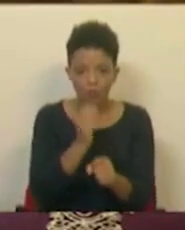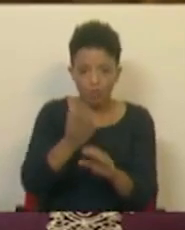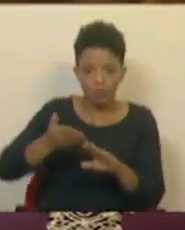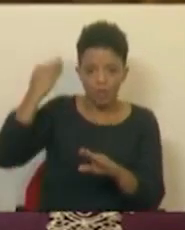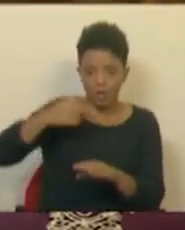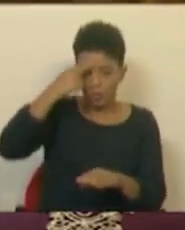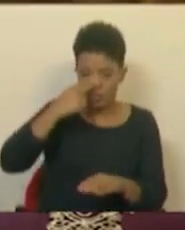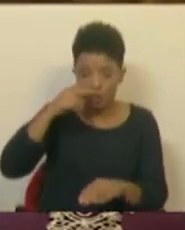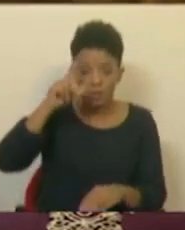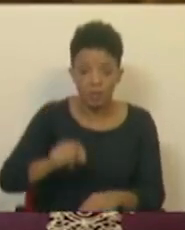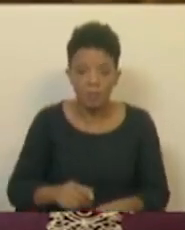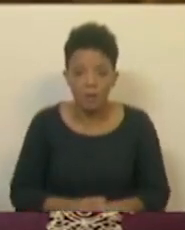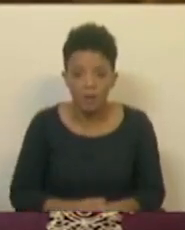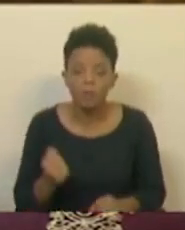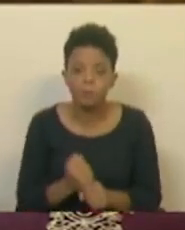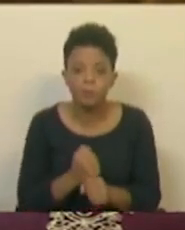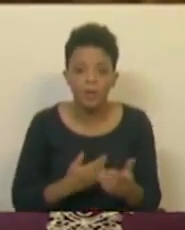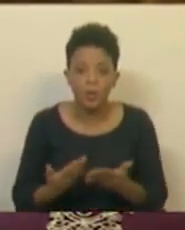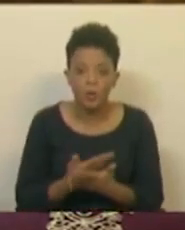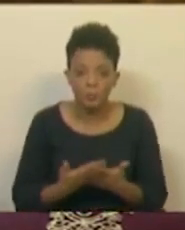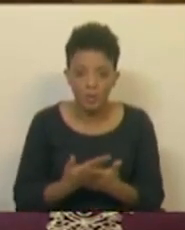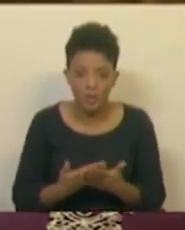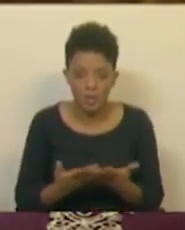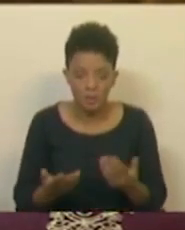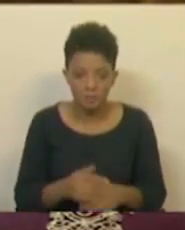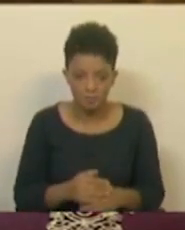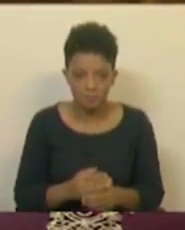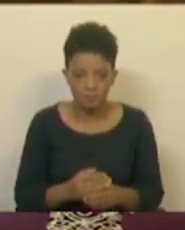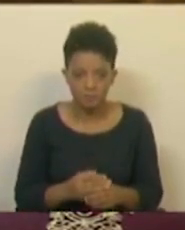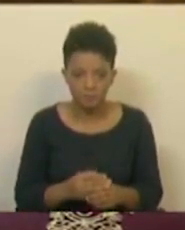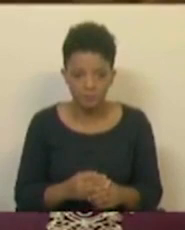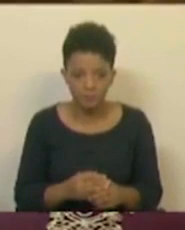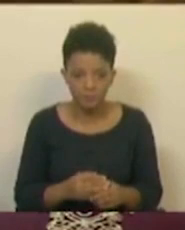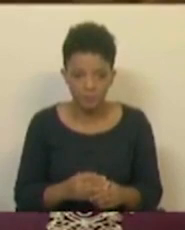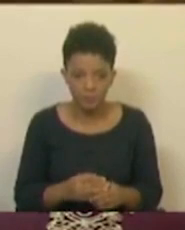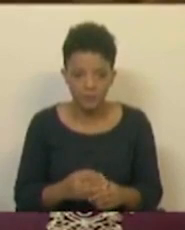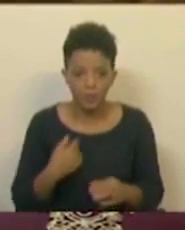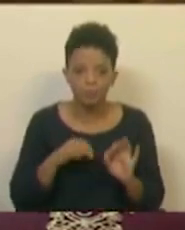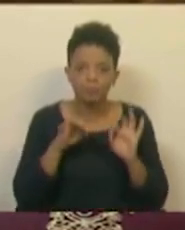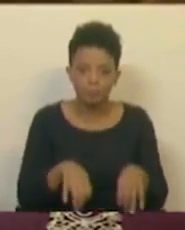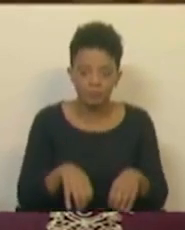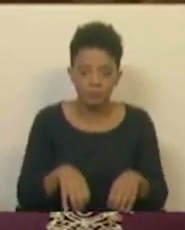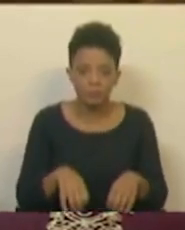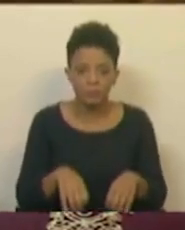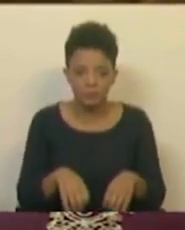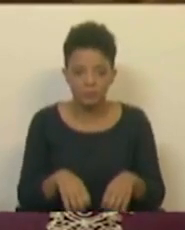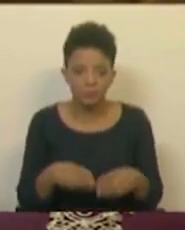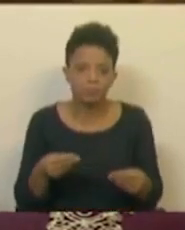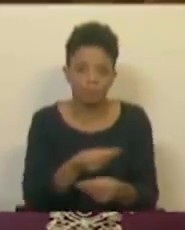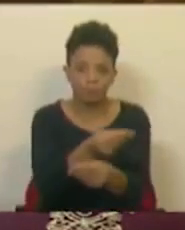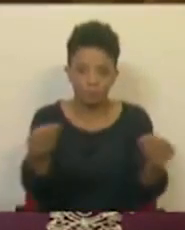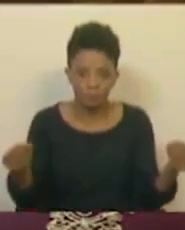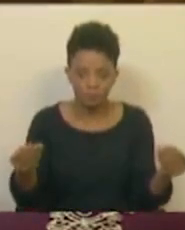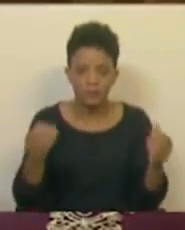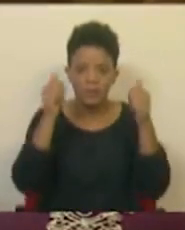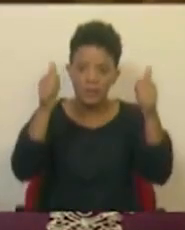história e funcionou para a economia. Portanto, eu, quando terminar, vou dar um exemplar